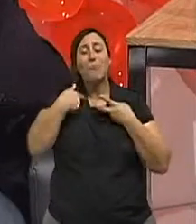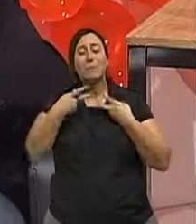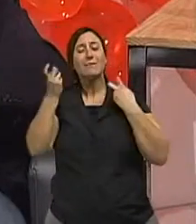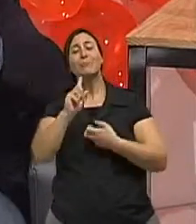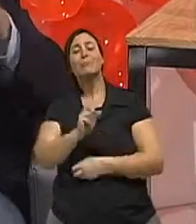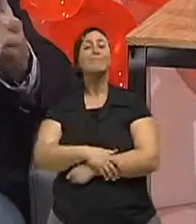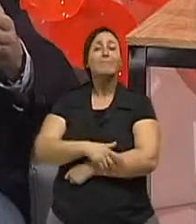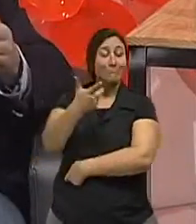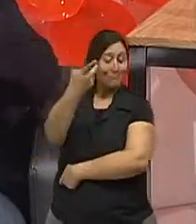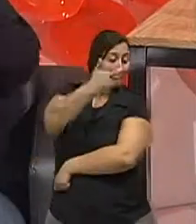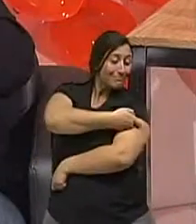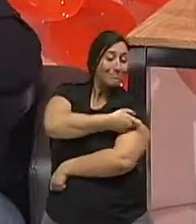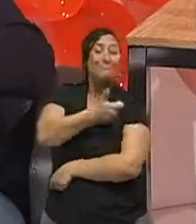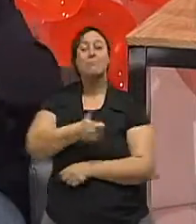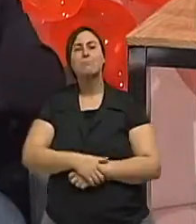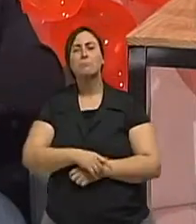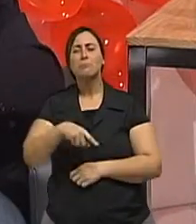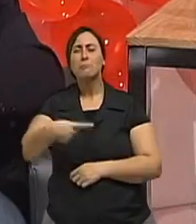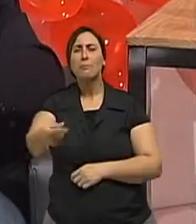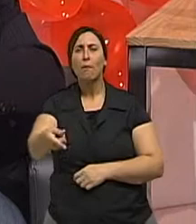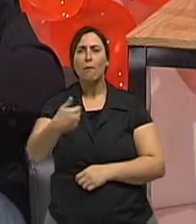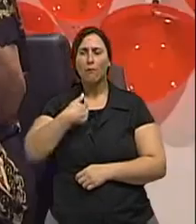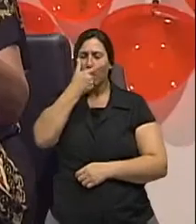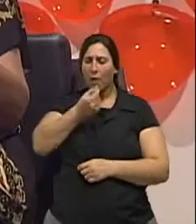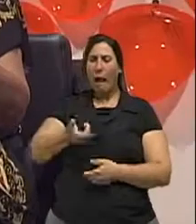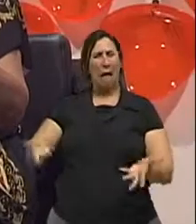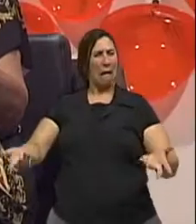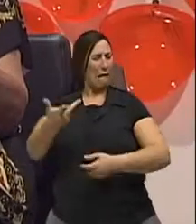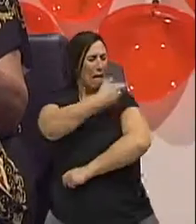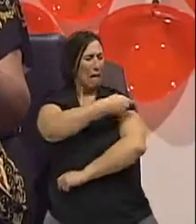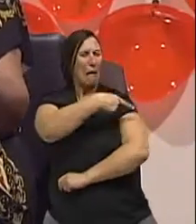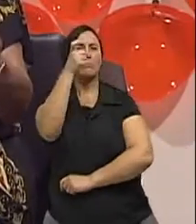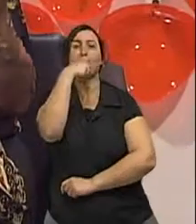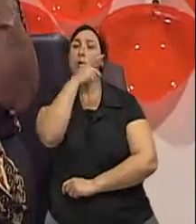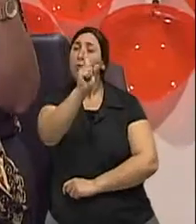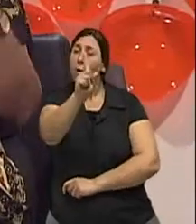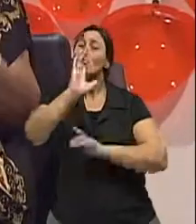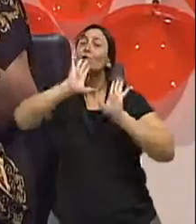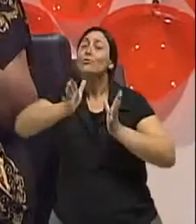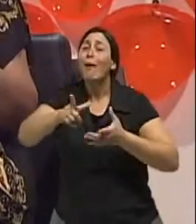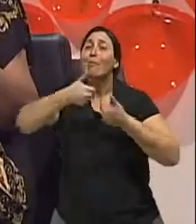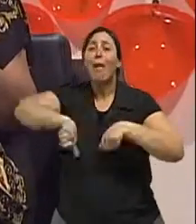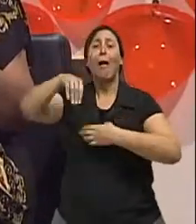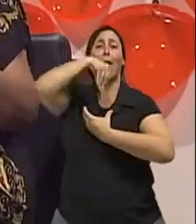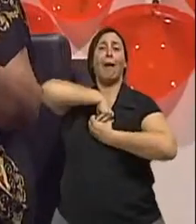dias depois e culpar a pobre da vacina. A vacina não tem culpa, viram, gente? É que a gente já estava com o vírus da gripe,